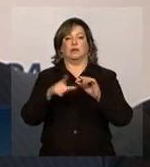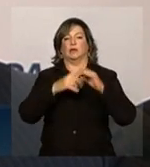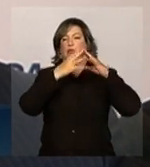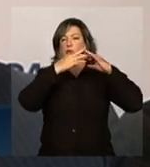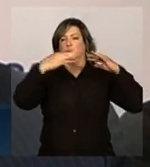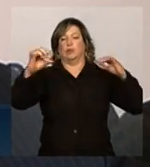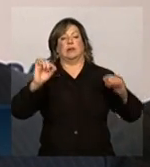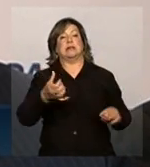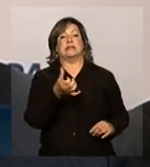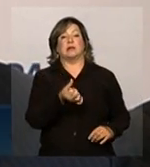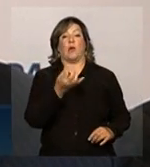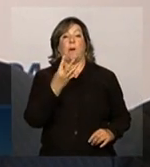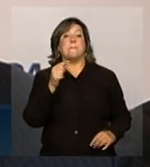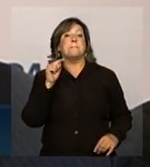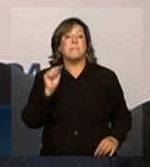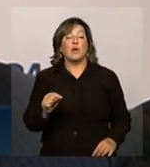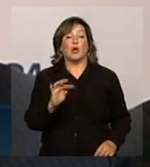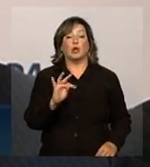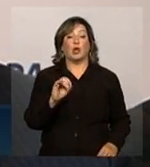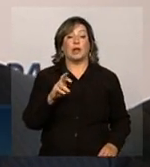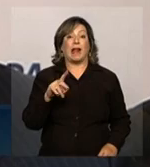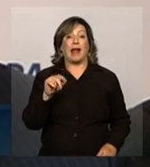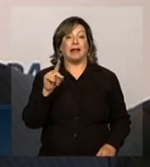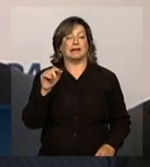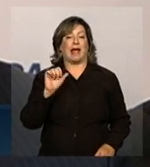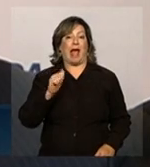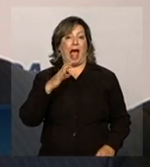64 mil toneladas de aço.